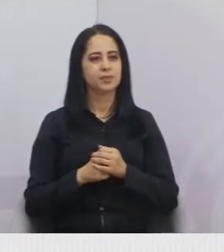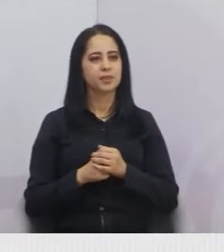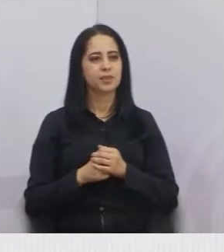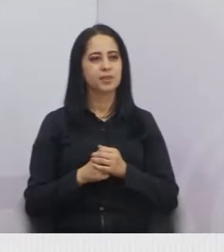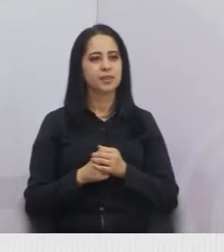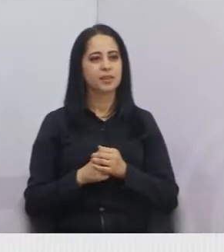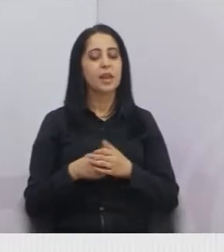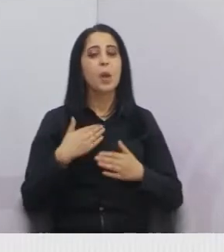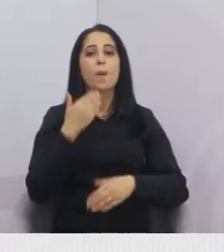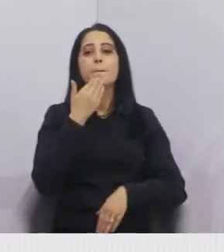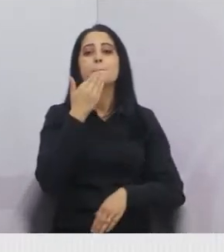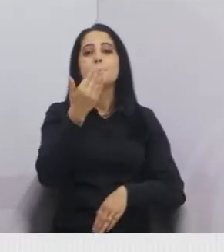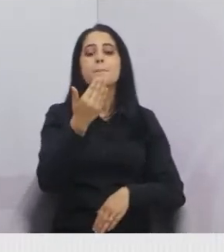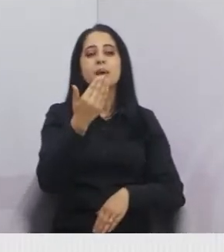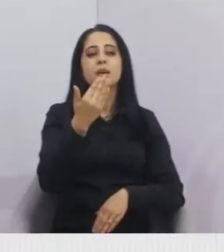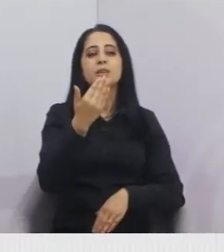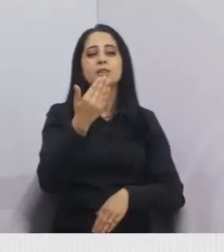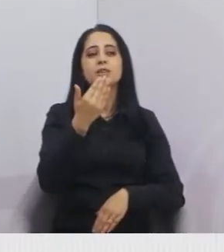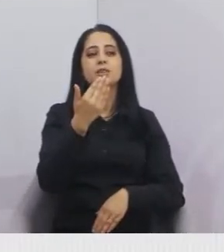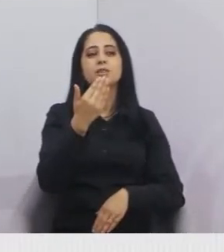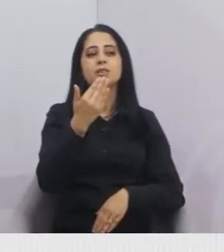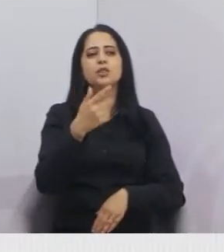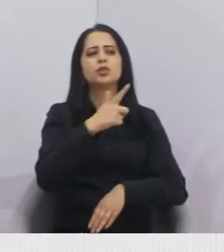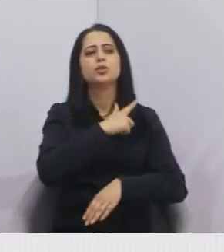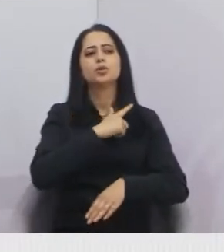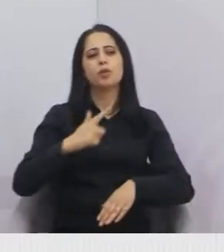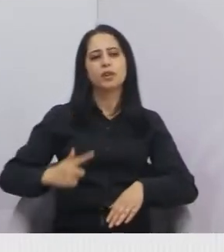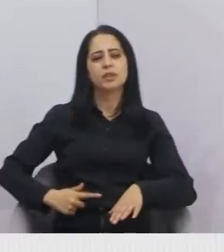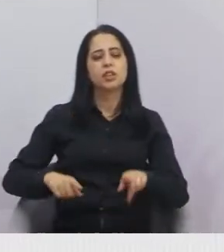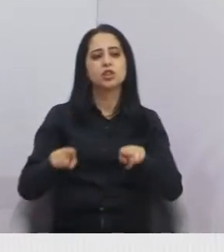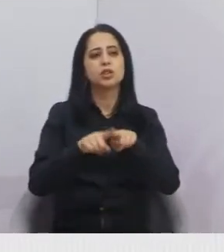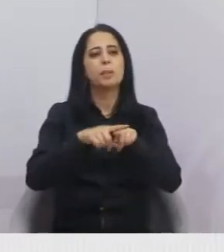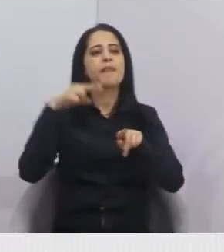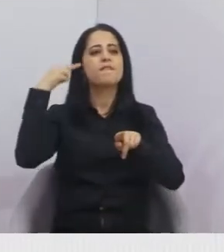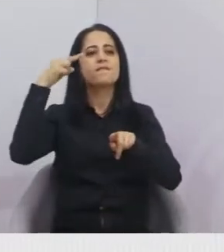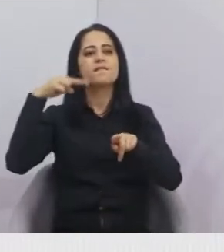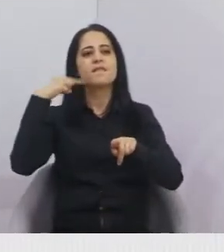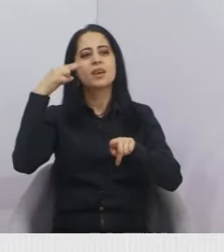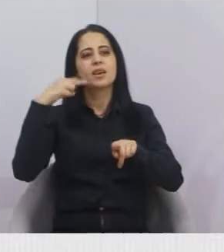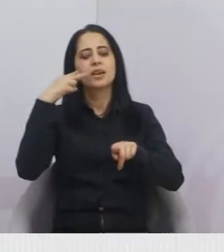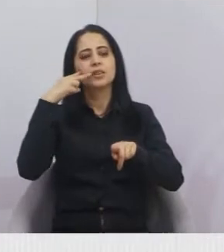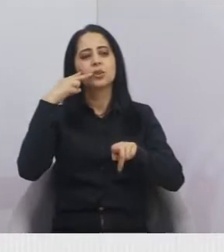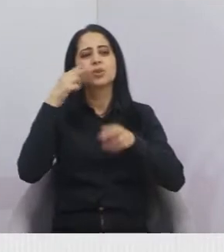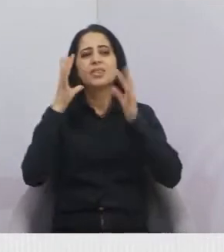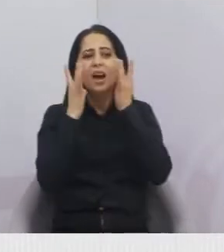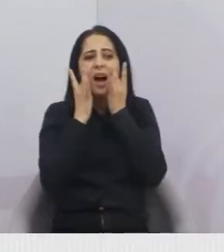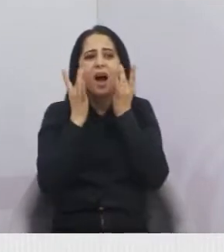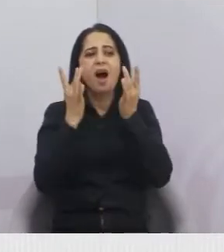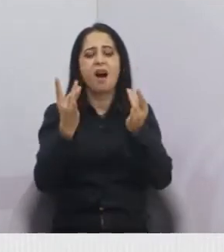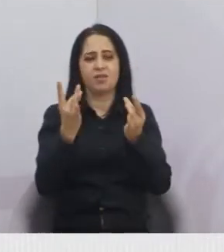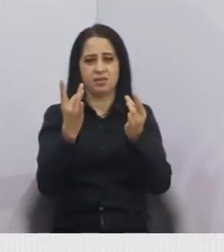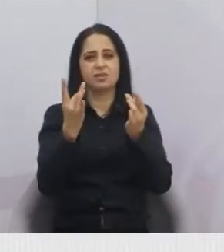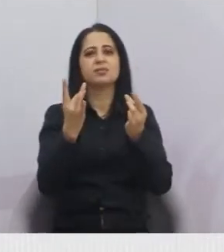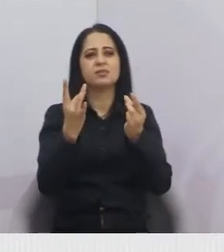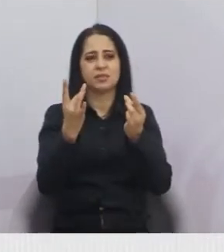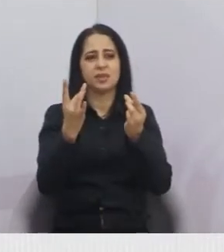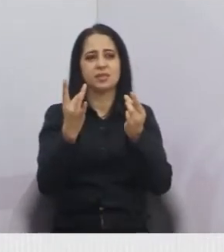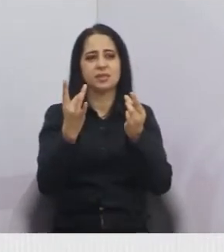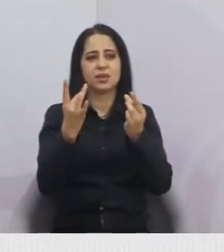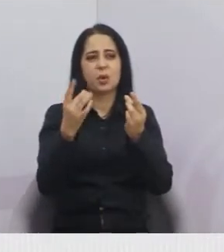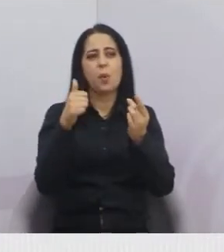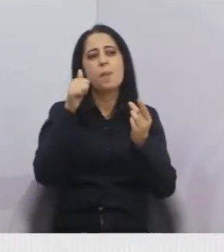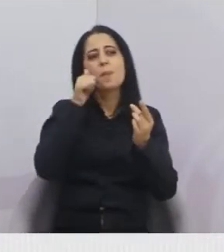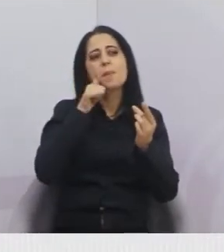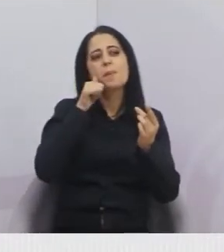Eu venho pedir nossos governantes, nossos vereadores que tenham um olhar mais crítico para essas meninas.